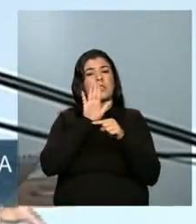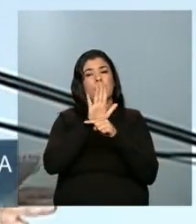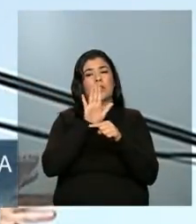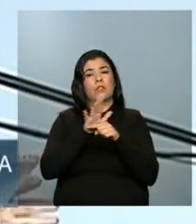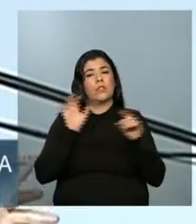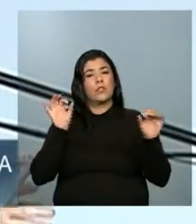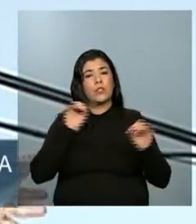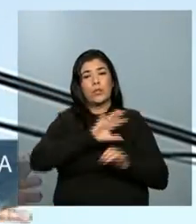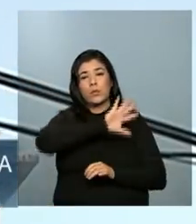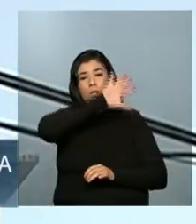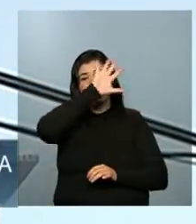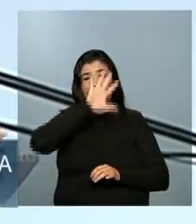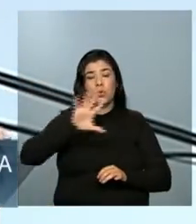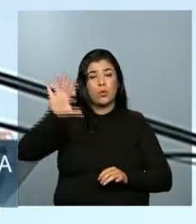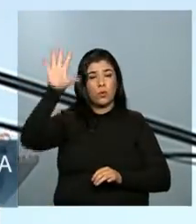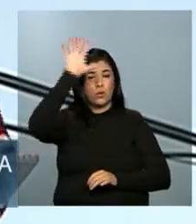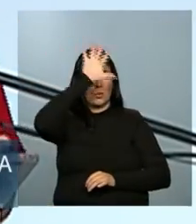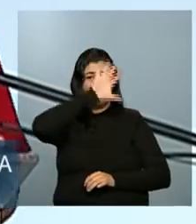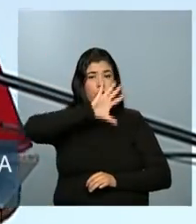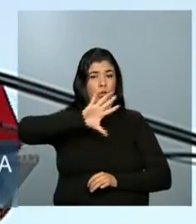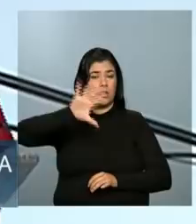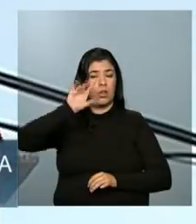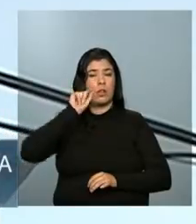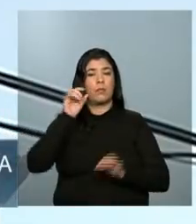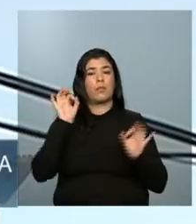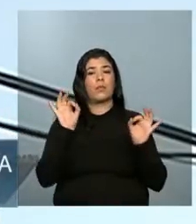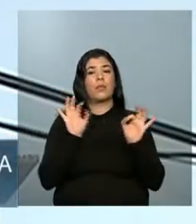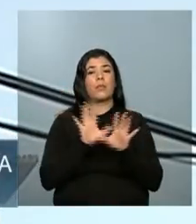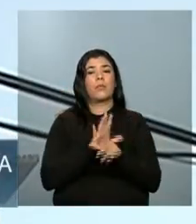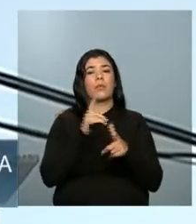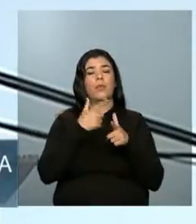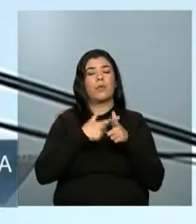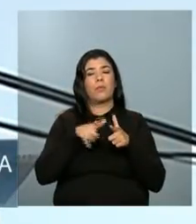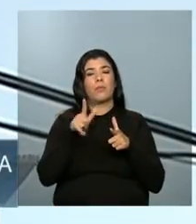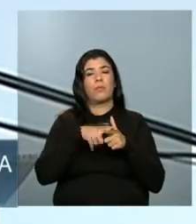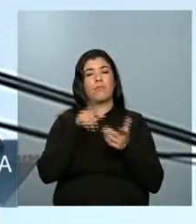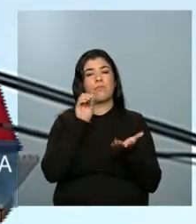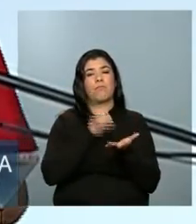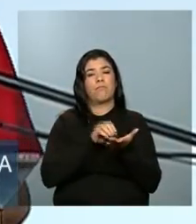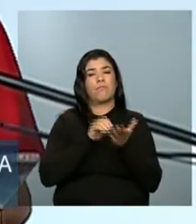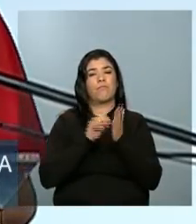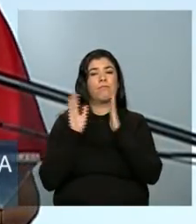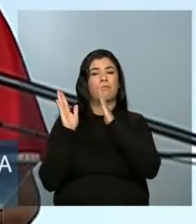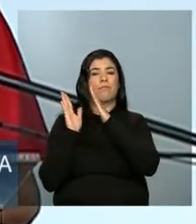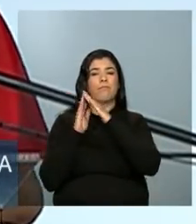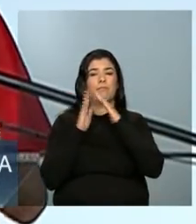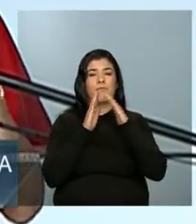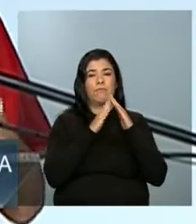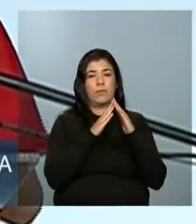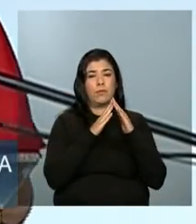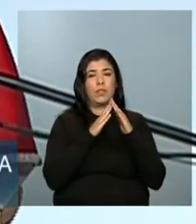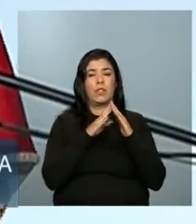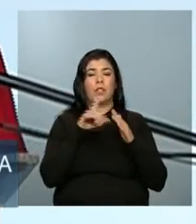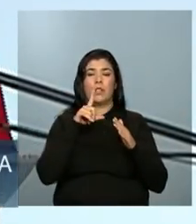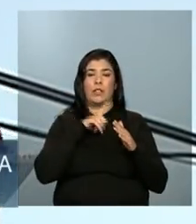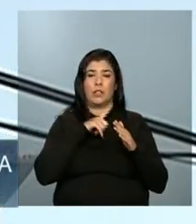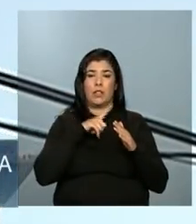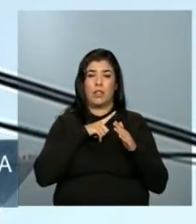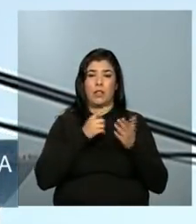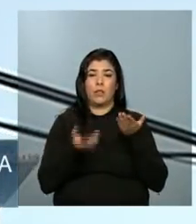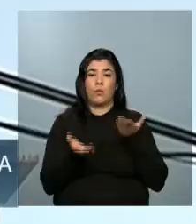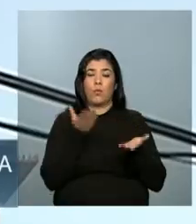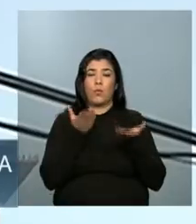integralmente a questão da habitação em algumas faixas de renda mais baixas.